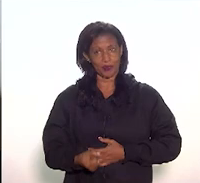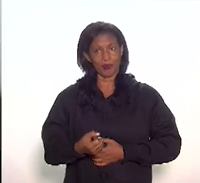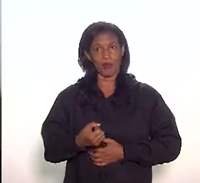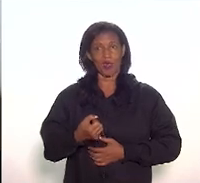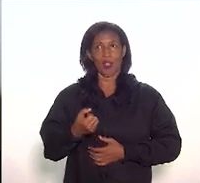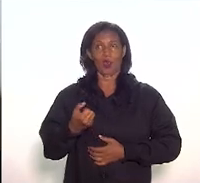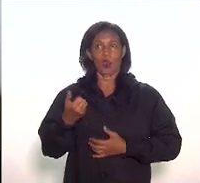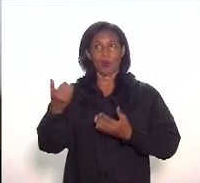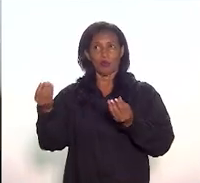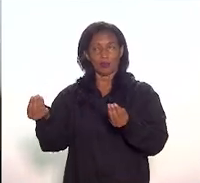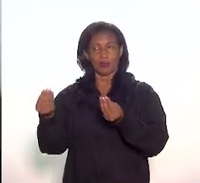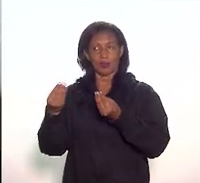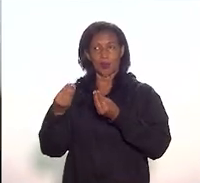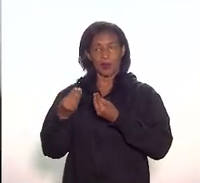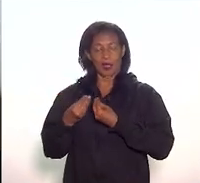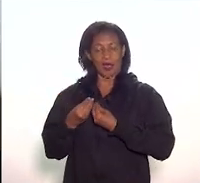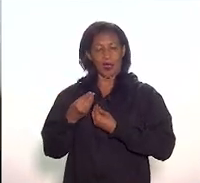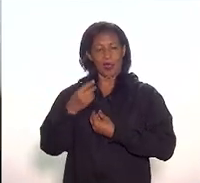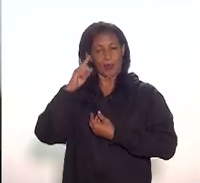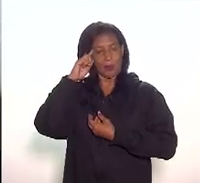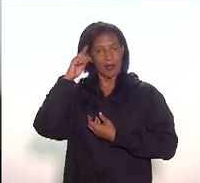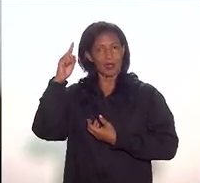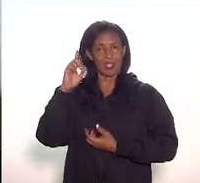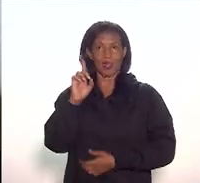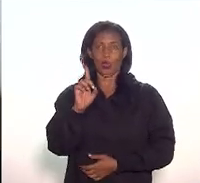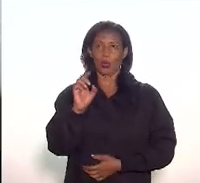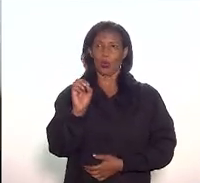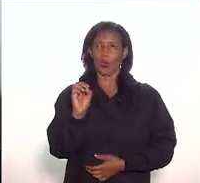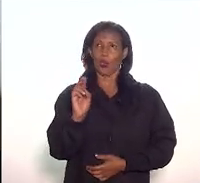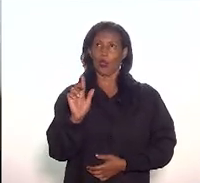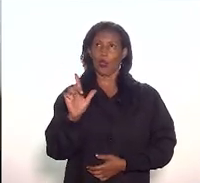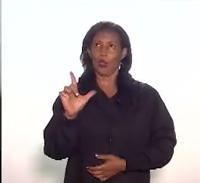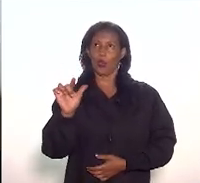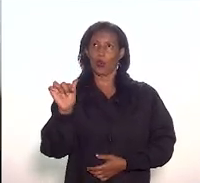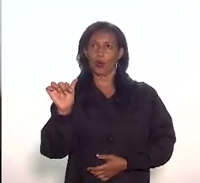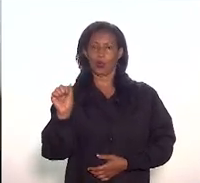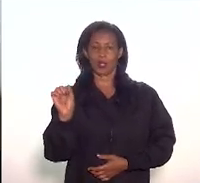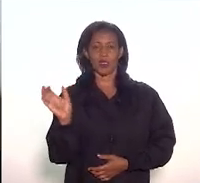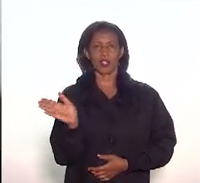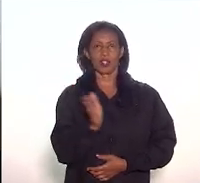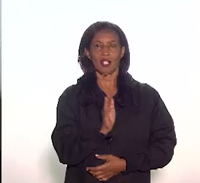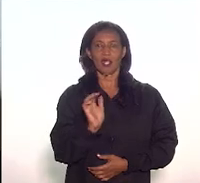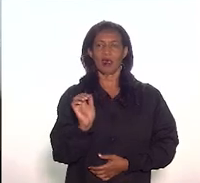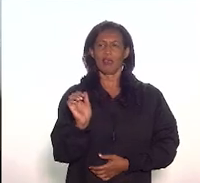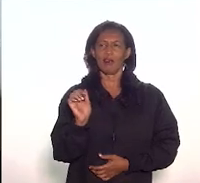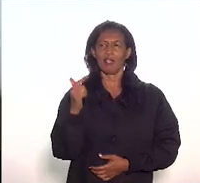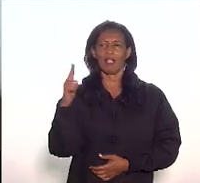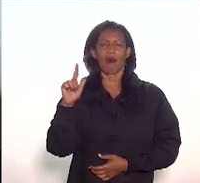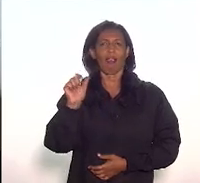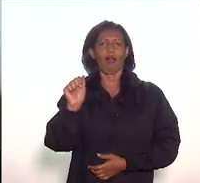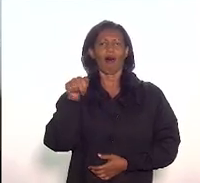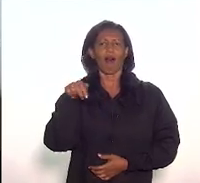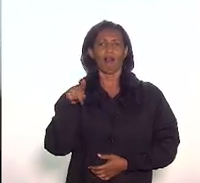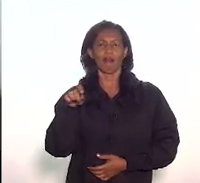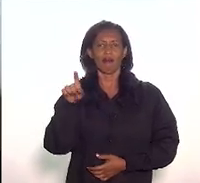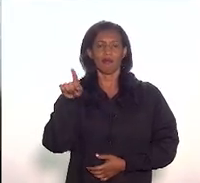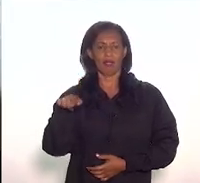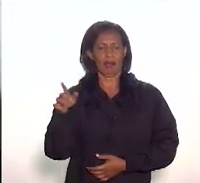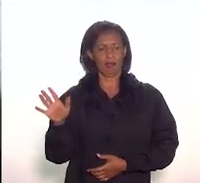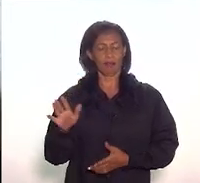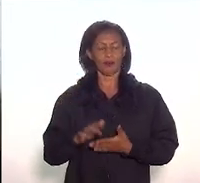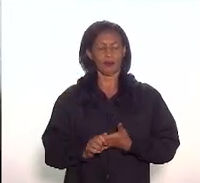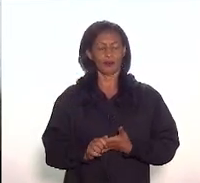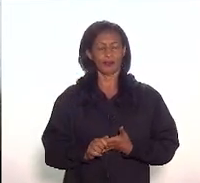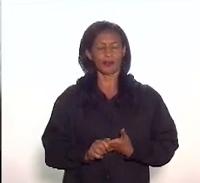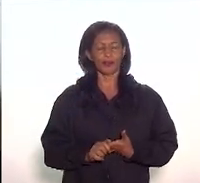trazida pelo Douglas Heliomar Coelho e pelo André Angulo, de